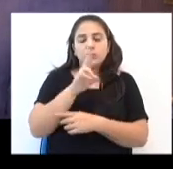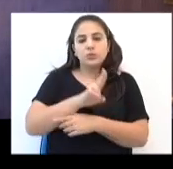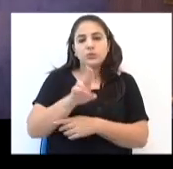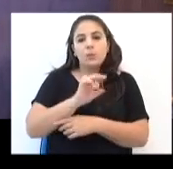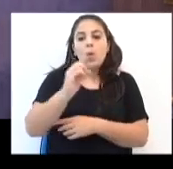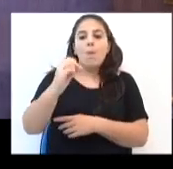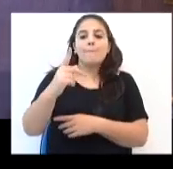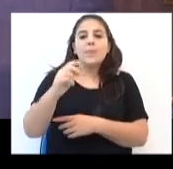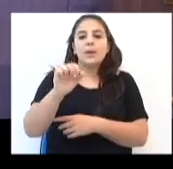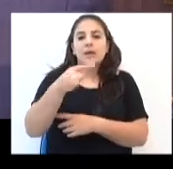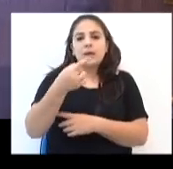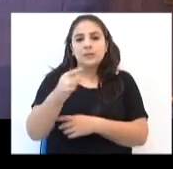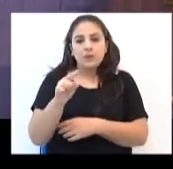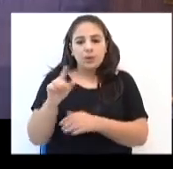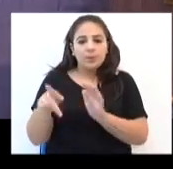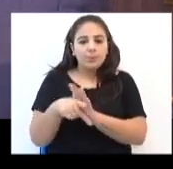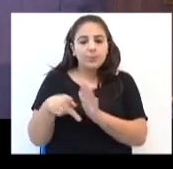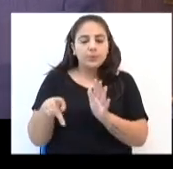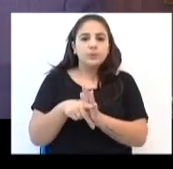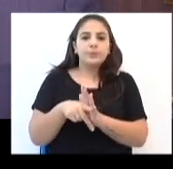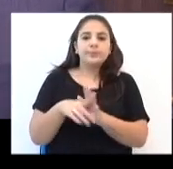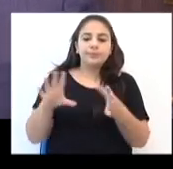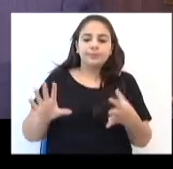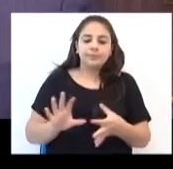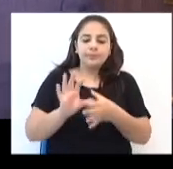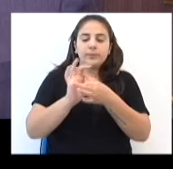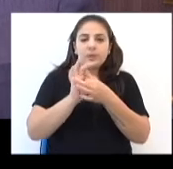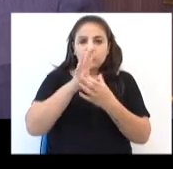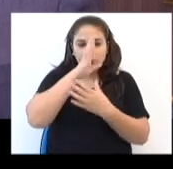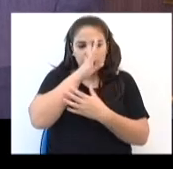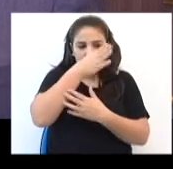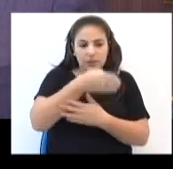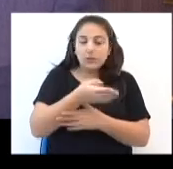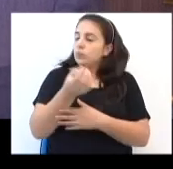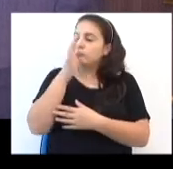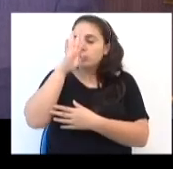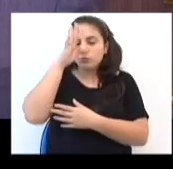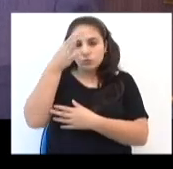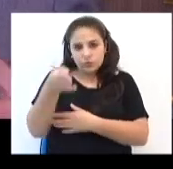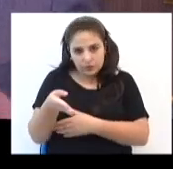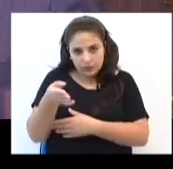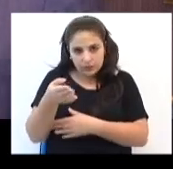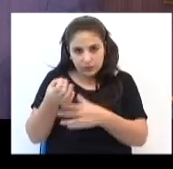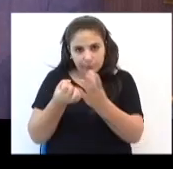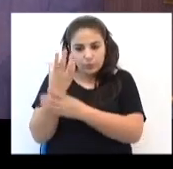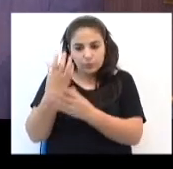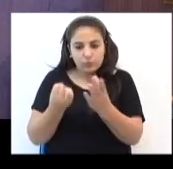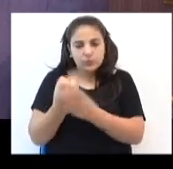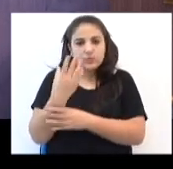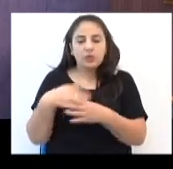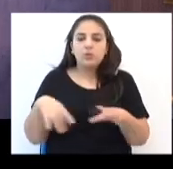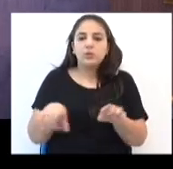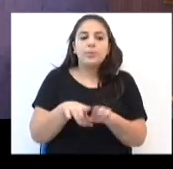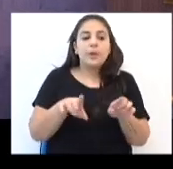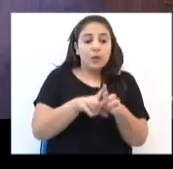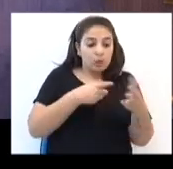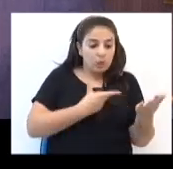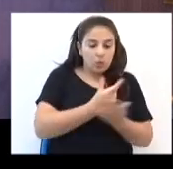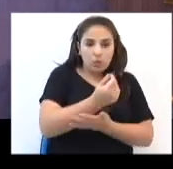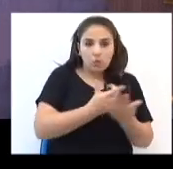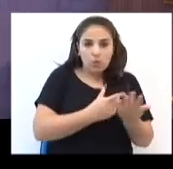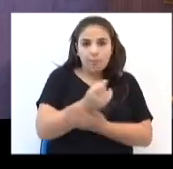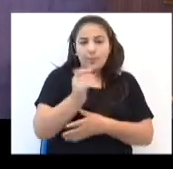operações, porque são as operações de manufatura. São operações ligadas direta e indiretamente com a manufatura, seja a produção em si, seja